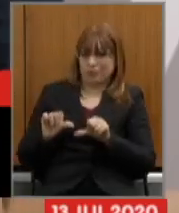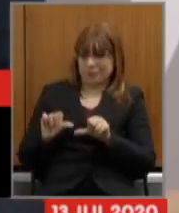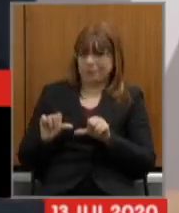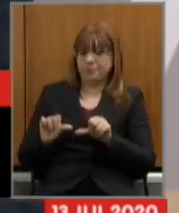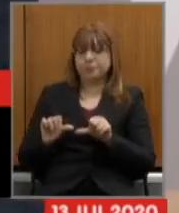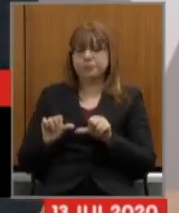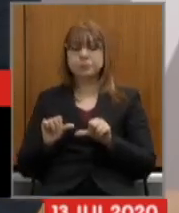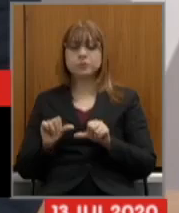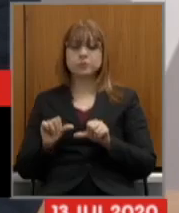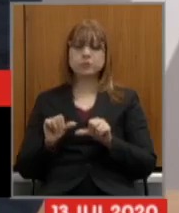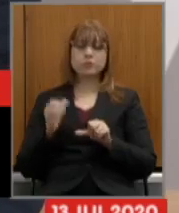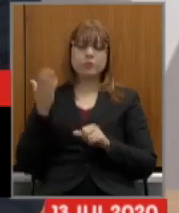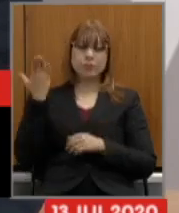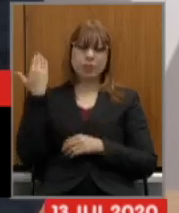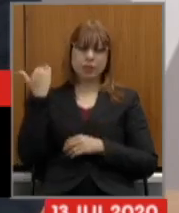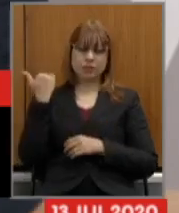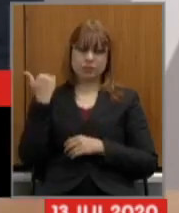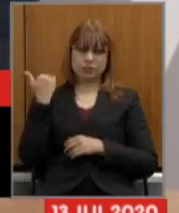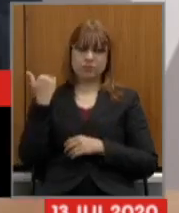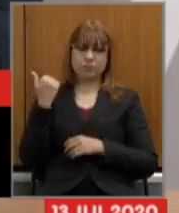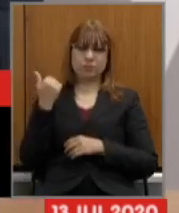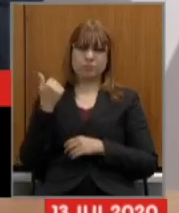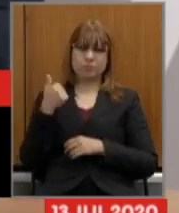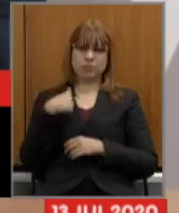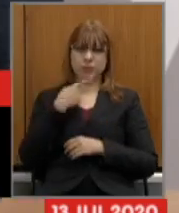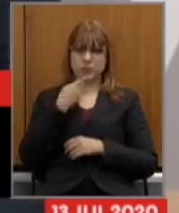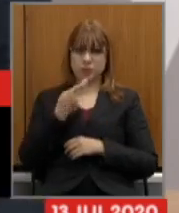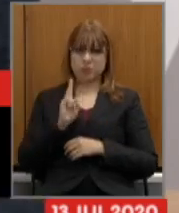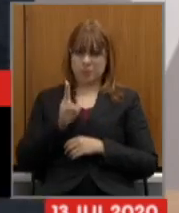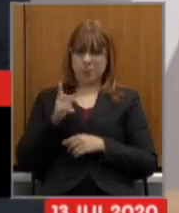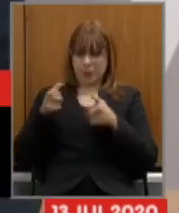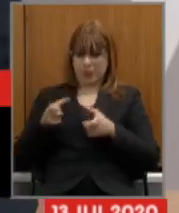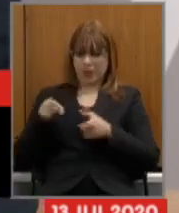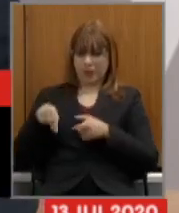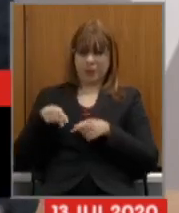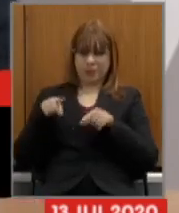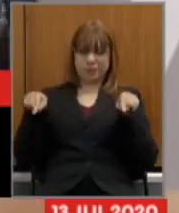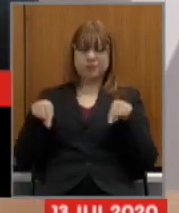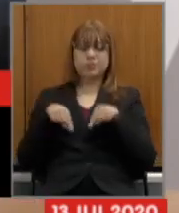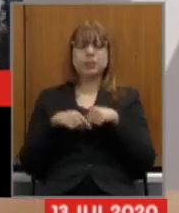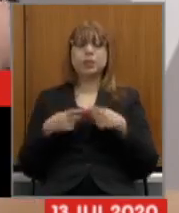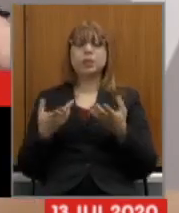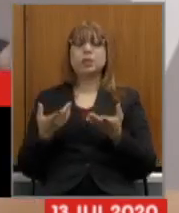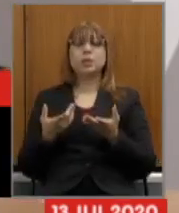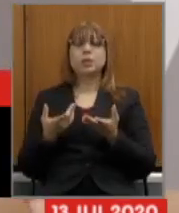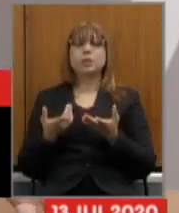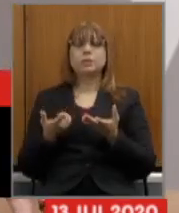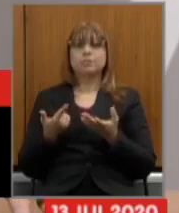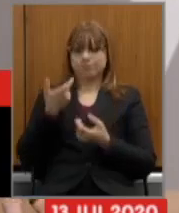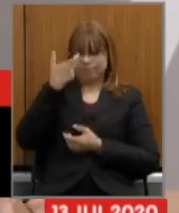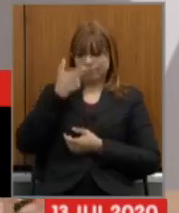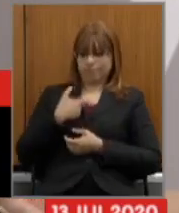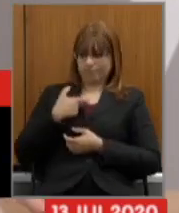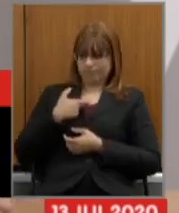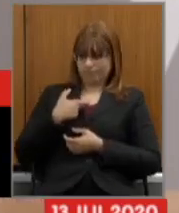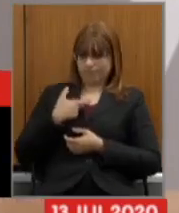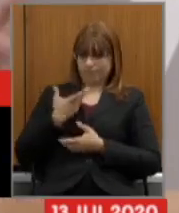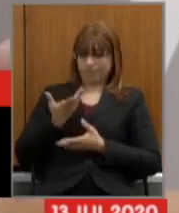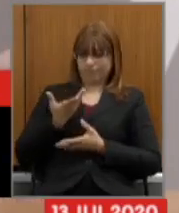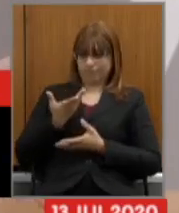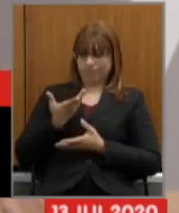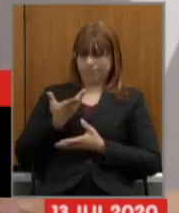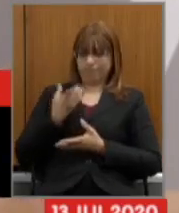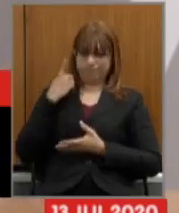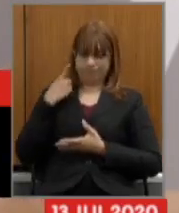numa última fala que fiz nesse mesmo local que o que incomoda como parlamentar é o